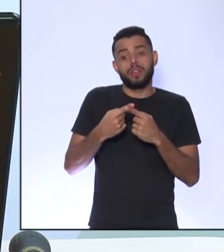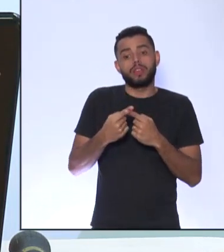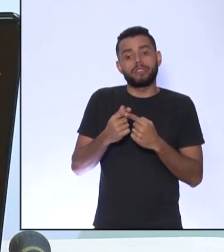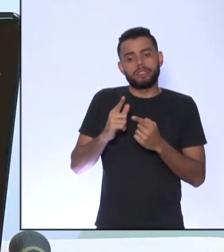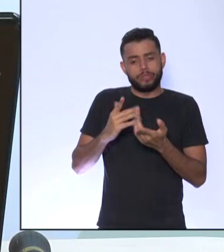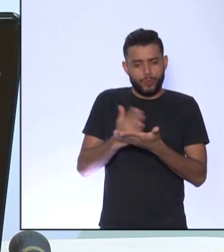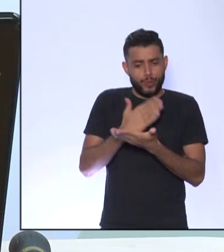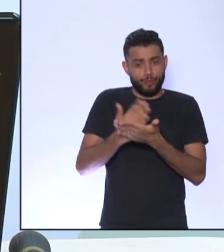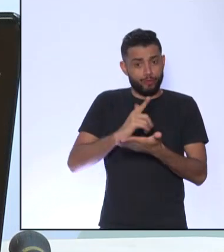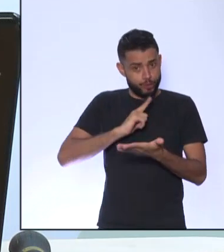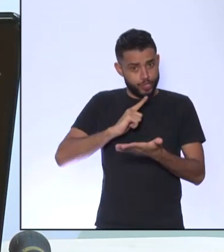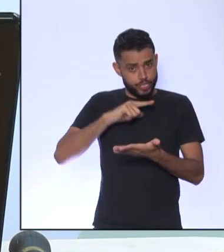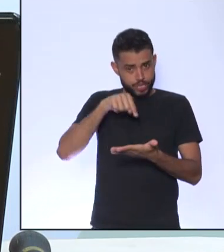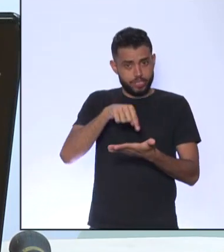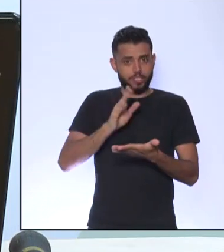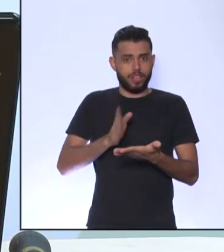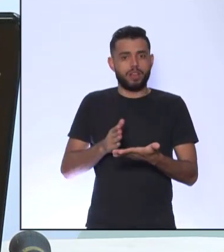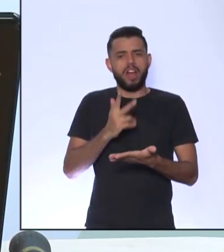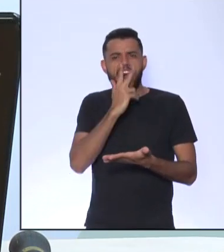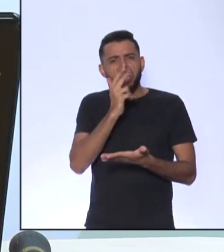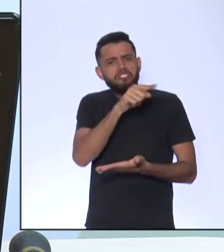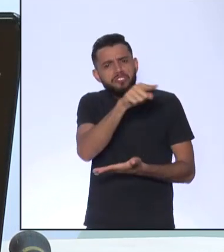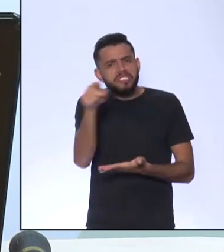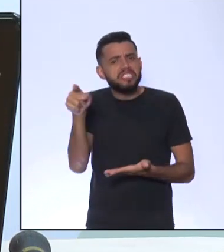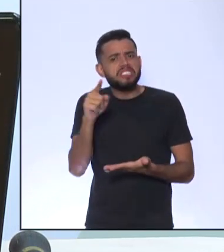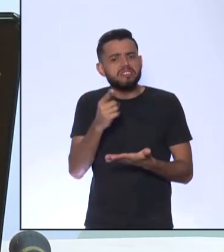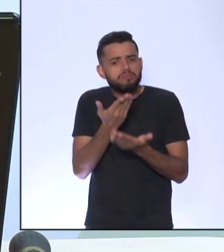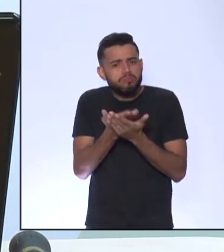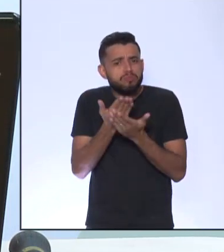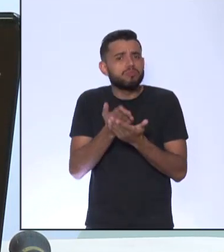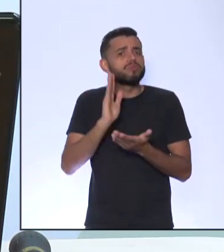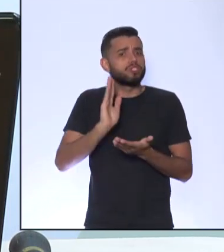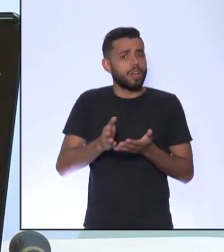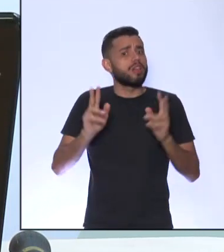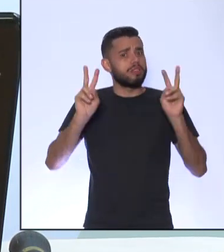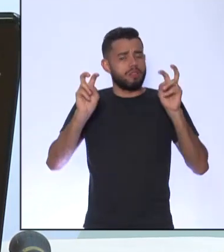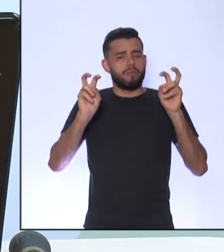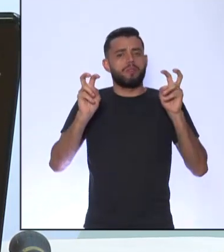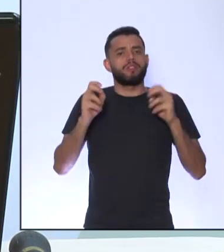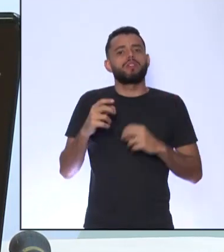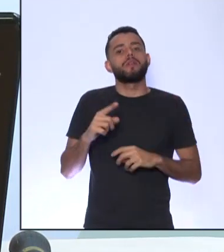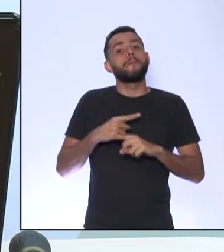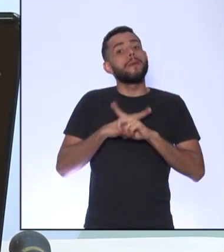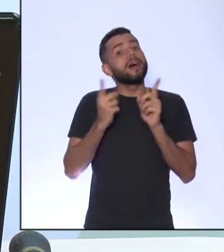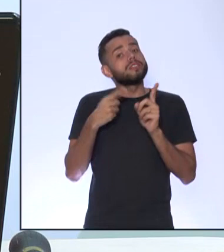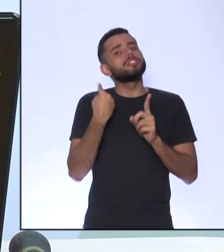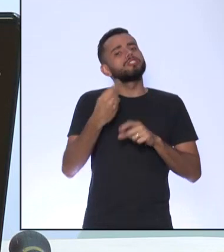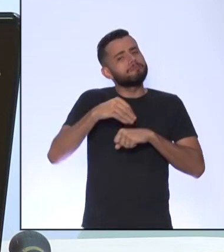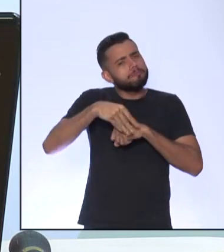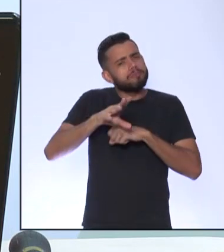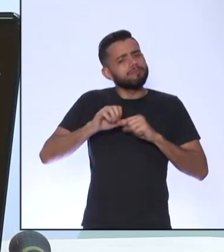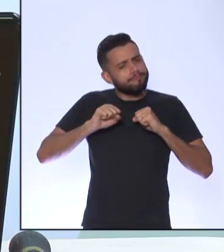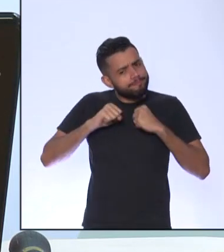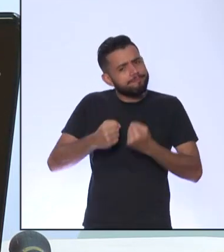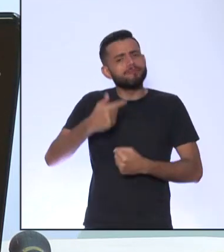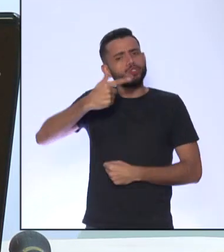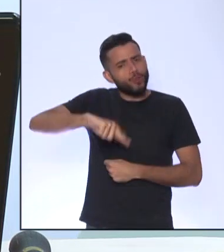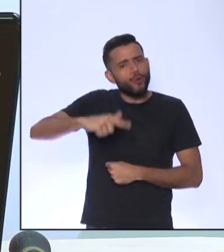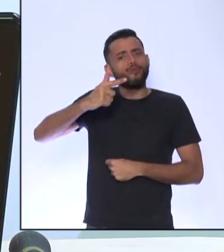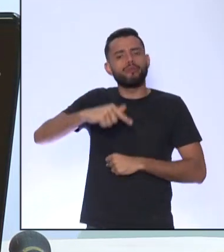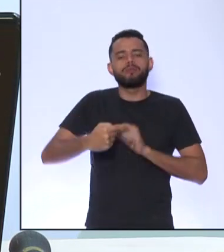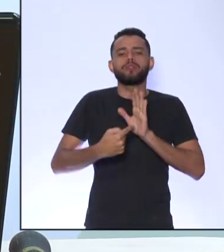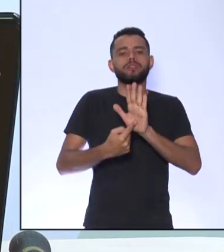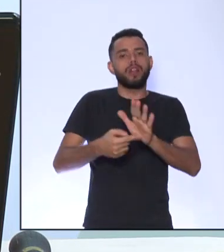vocês podem já Ter feito essa atividade Mas a gente quis reforçar aqui Mostrar para vocês As atividades E que é uma opção Para